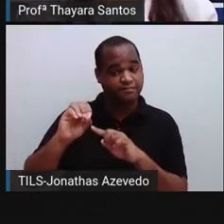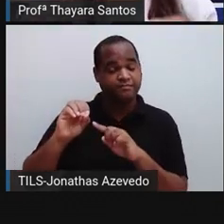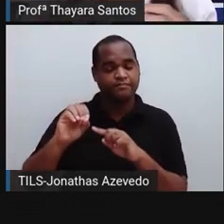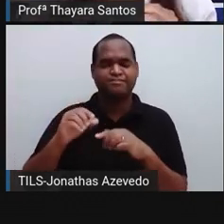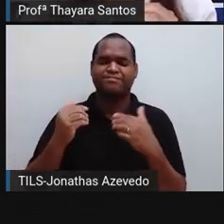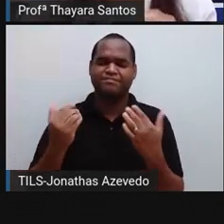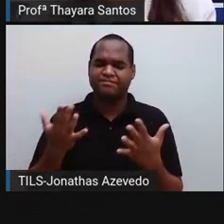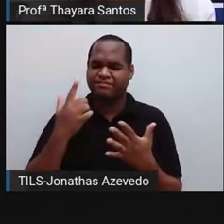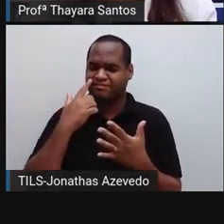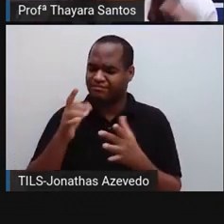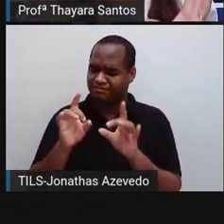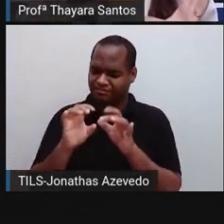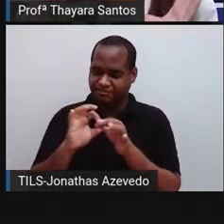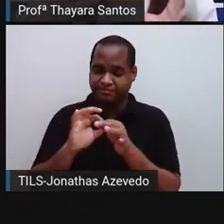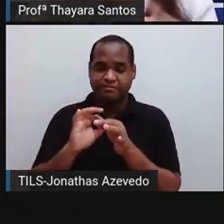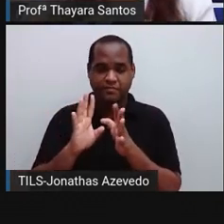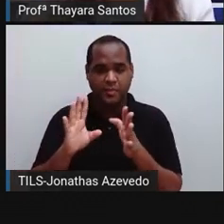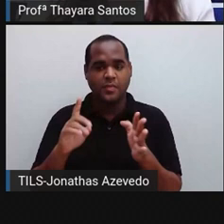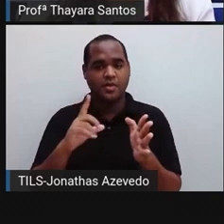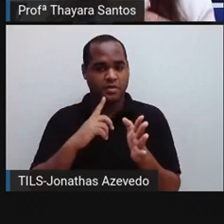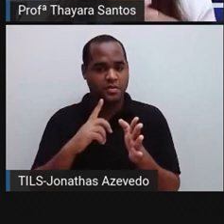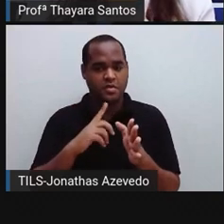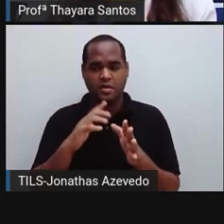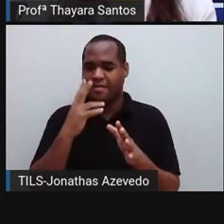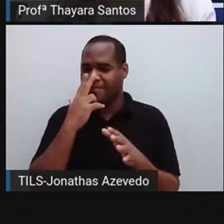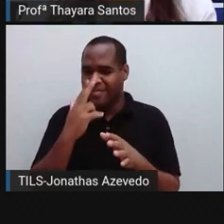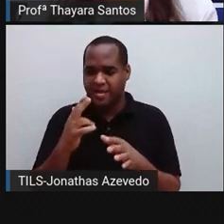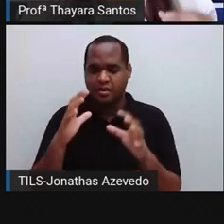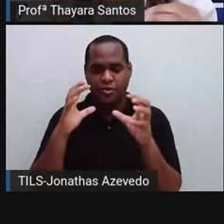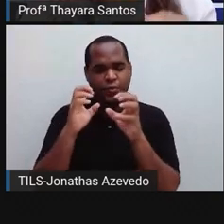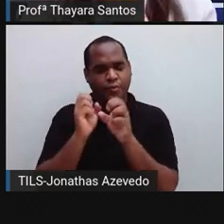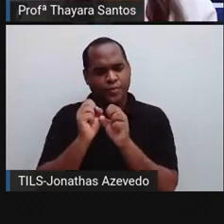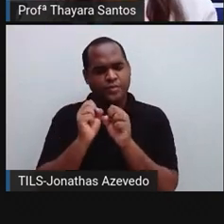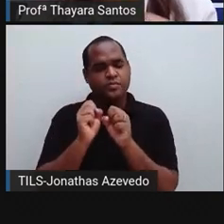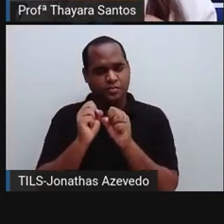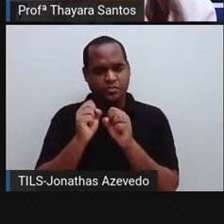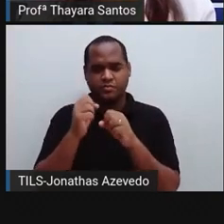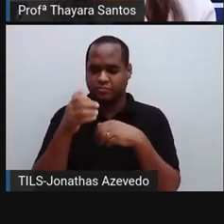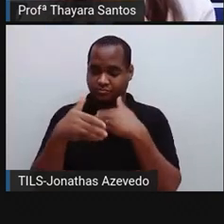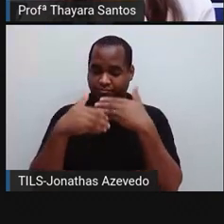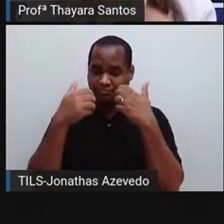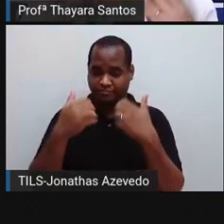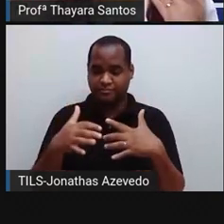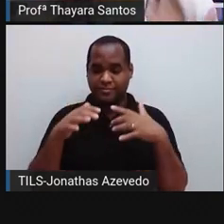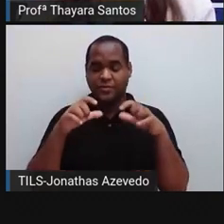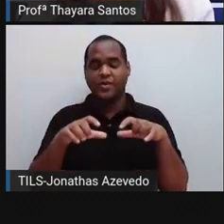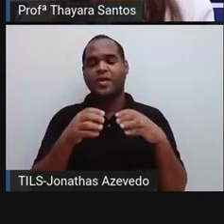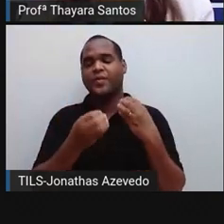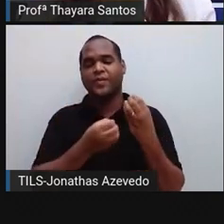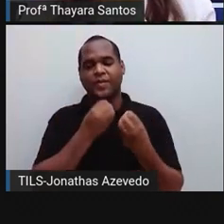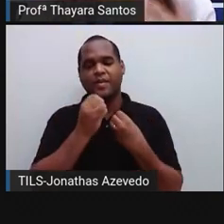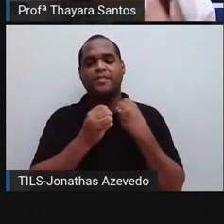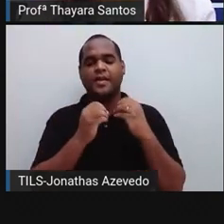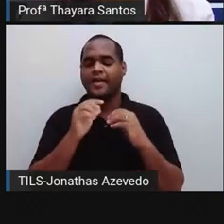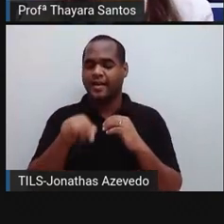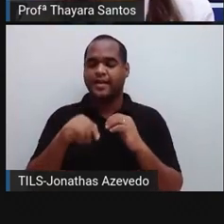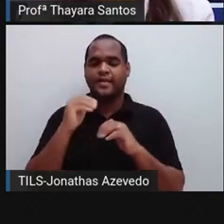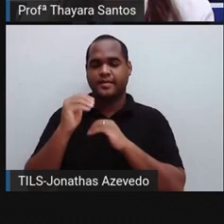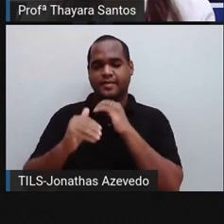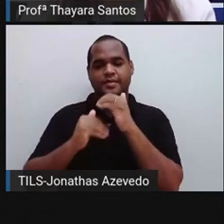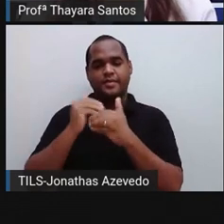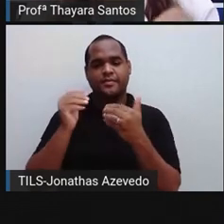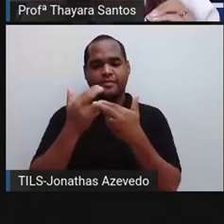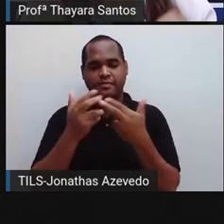a gente deixa aquele local úmido e abafado ali, escuro, a gente está deixando um ambiente bem propício para o desenvolvimento desses